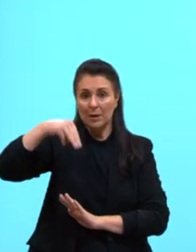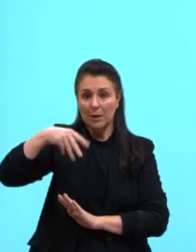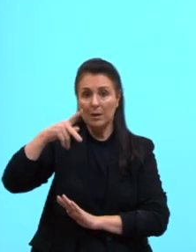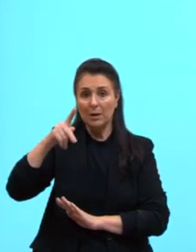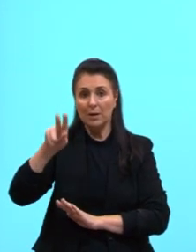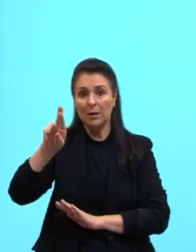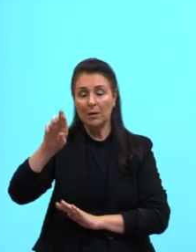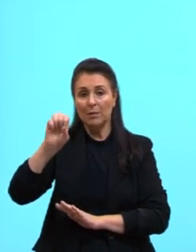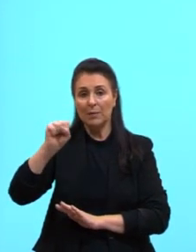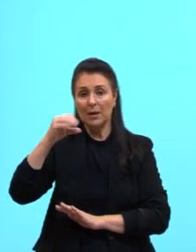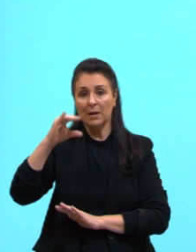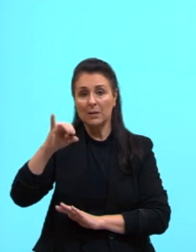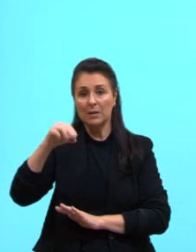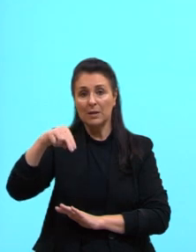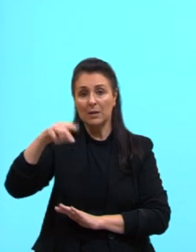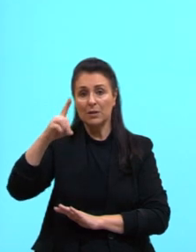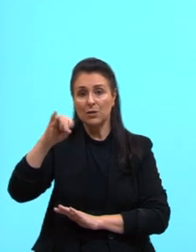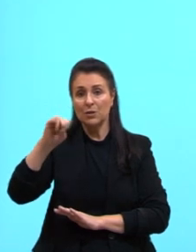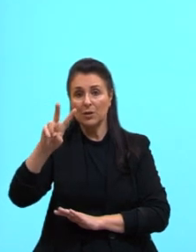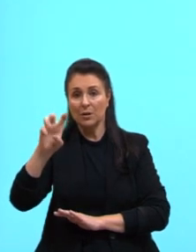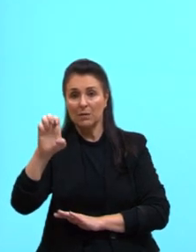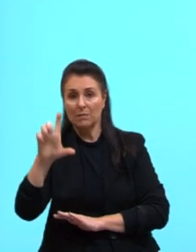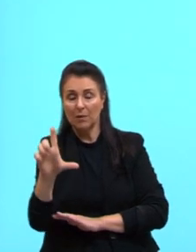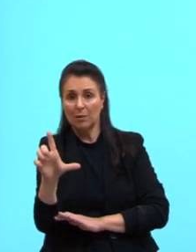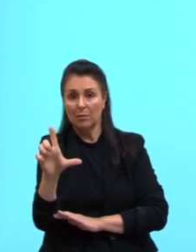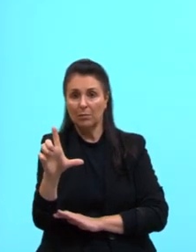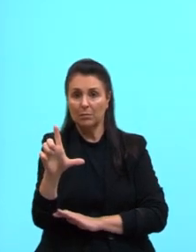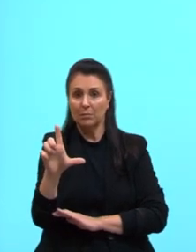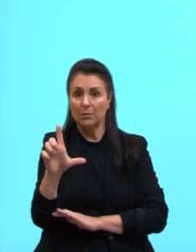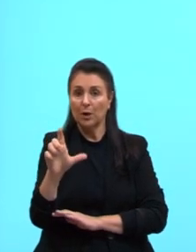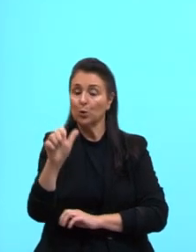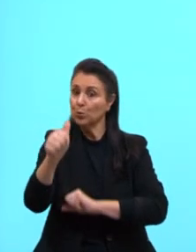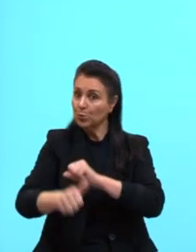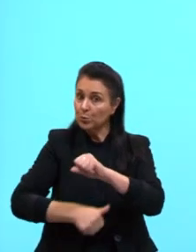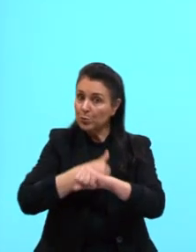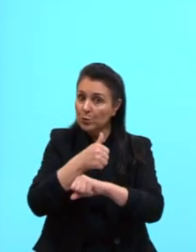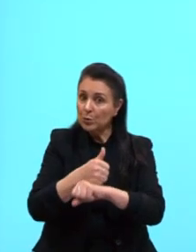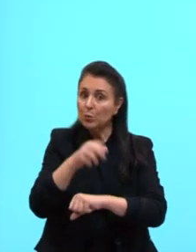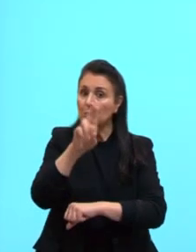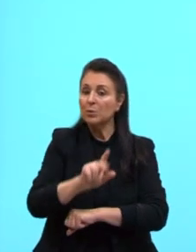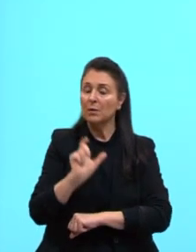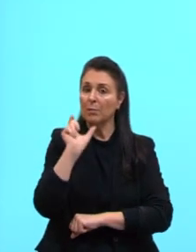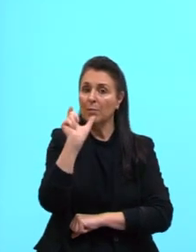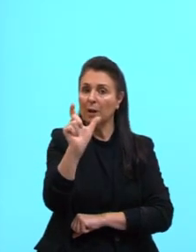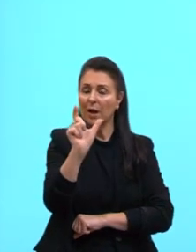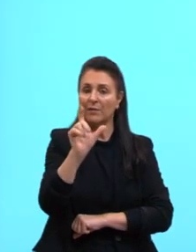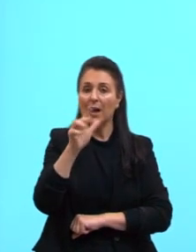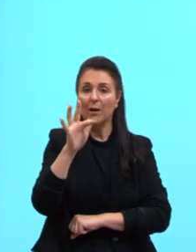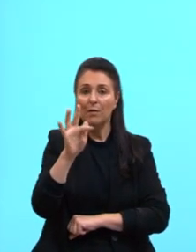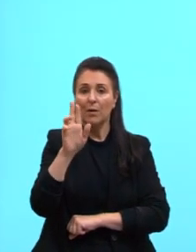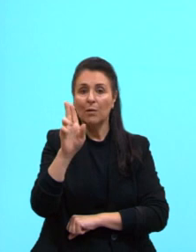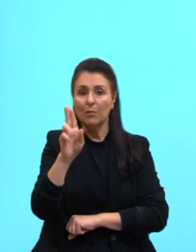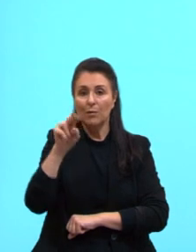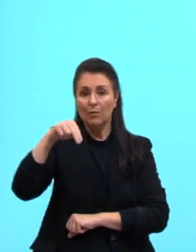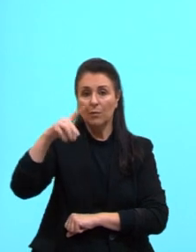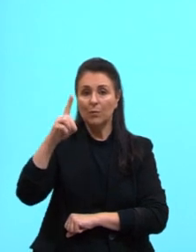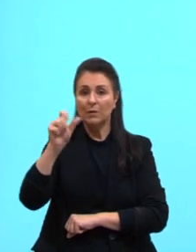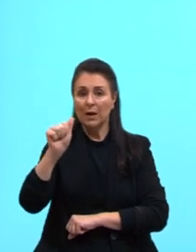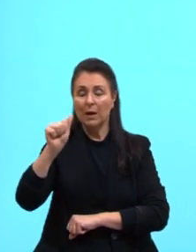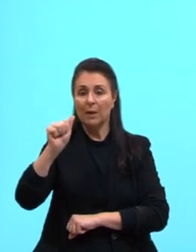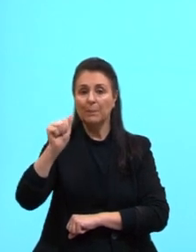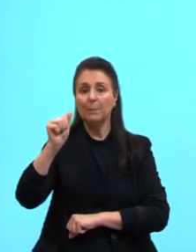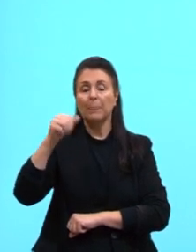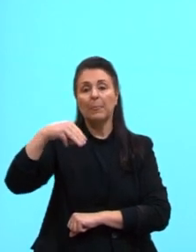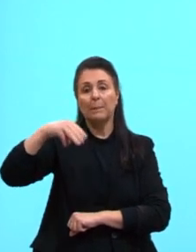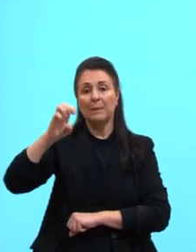pode ser substituído por fundamental. É fundamental compreender os